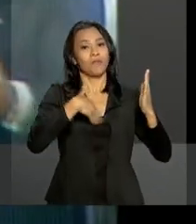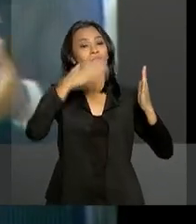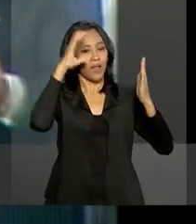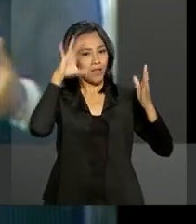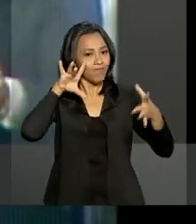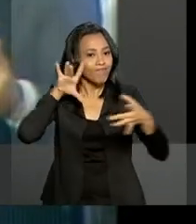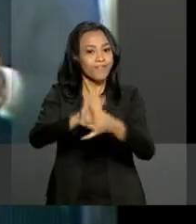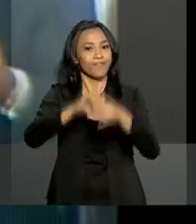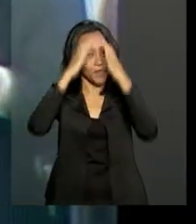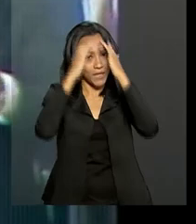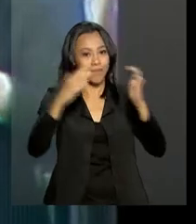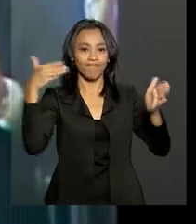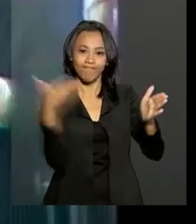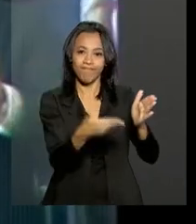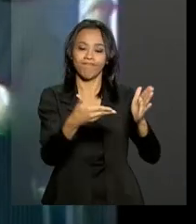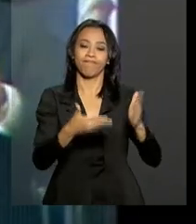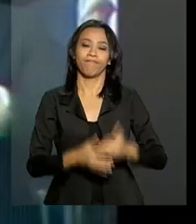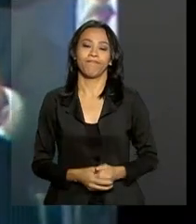isto se cumpra.